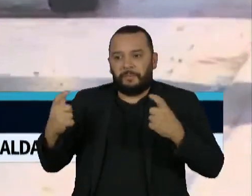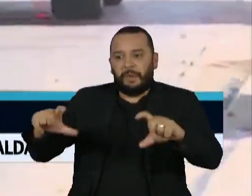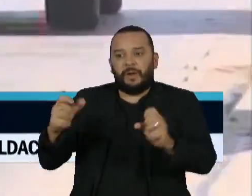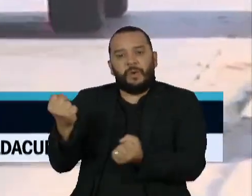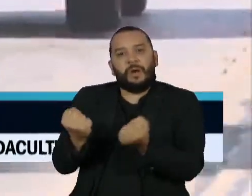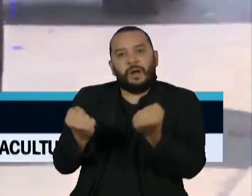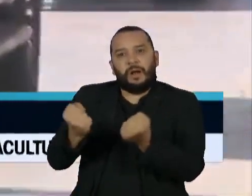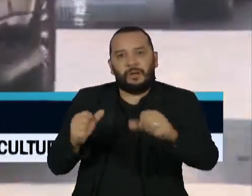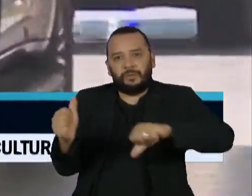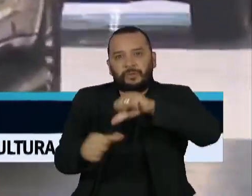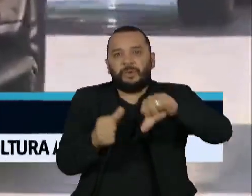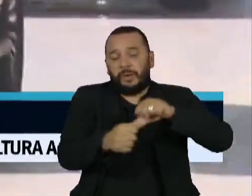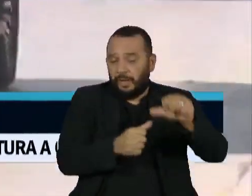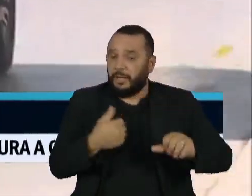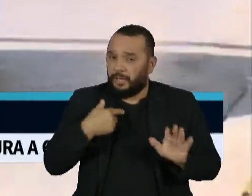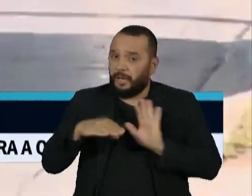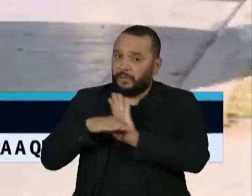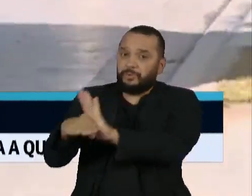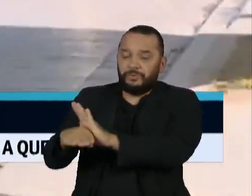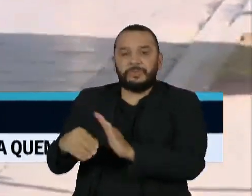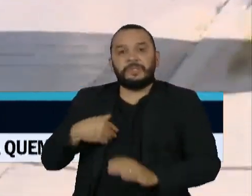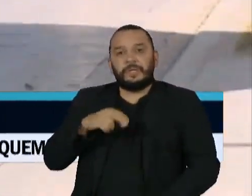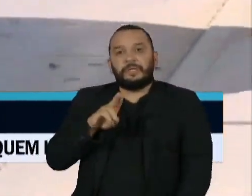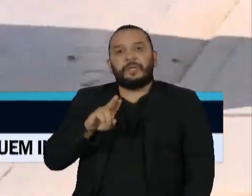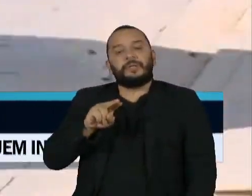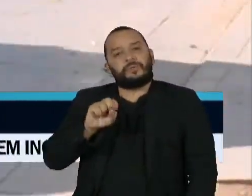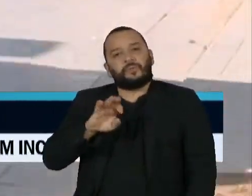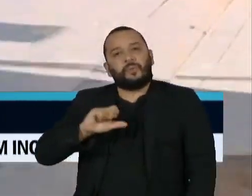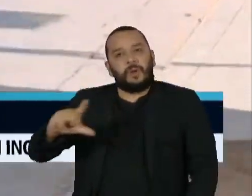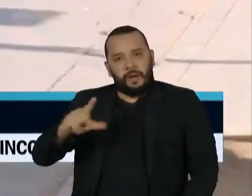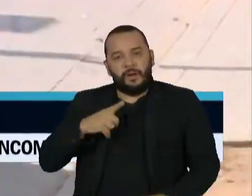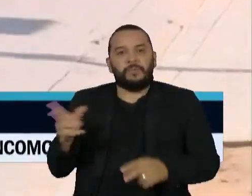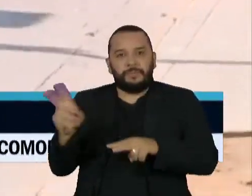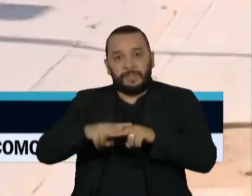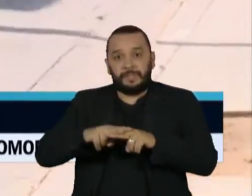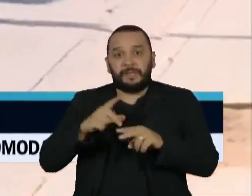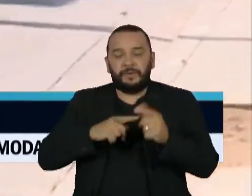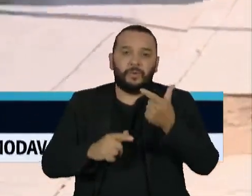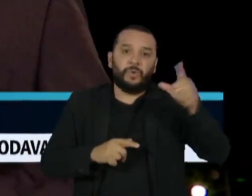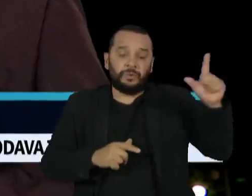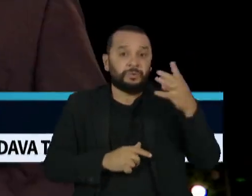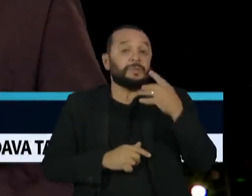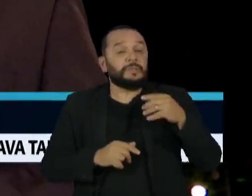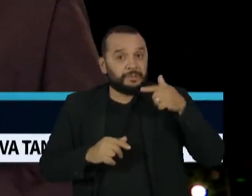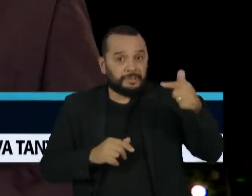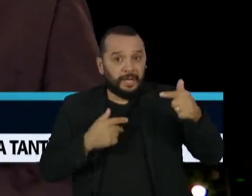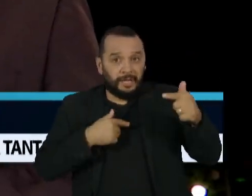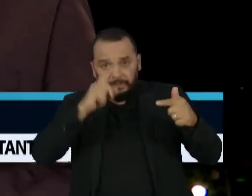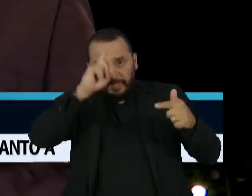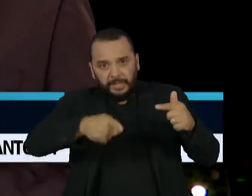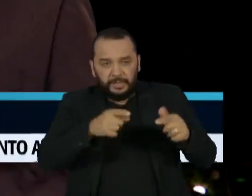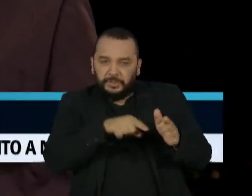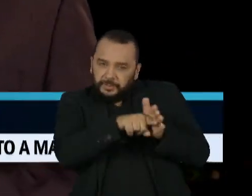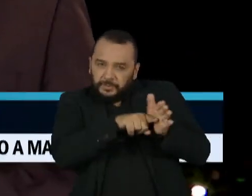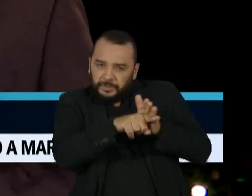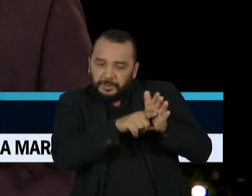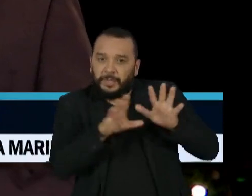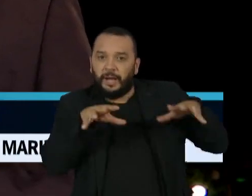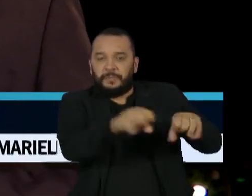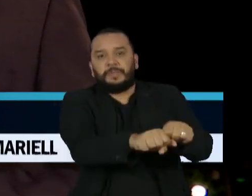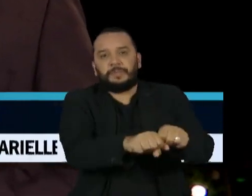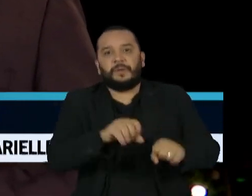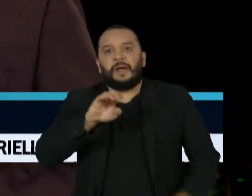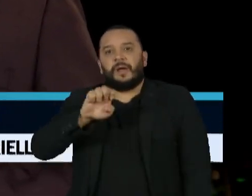veículo. Além da prisão de Suel, foram cumpridos ainda sete mandados de busca e apreensão. Elcio Queiroz está preso desde